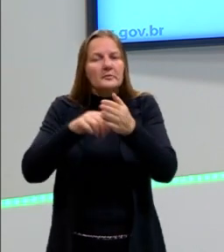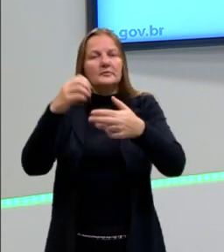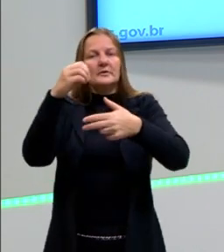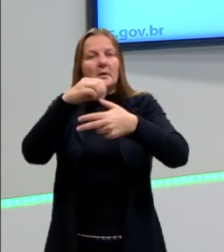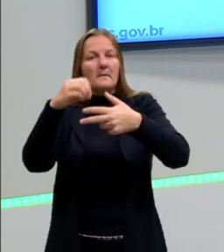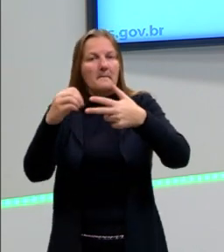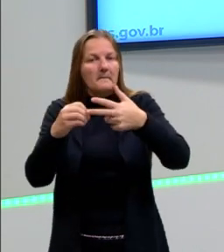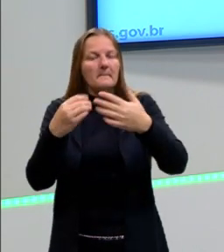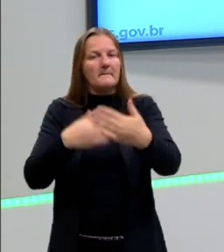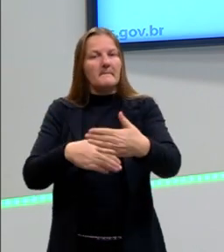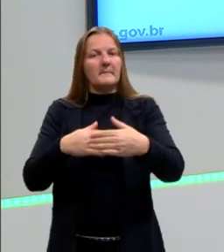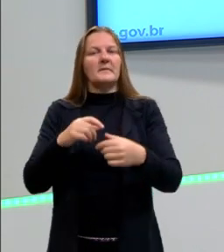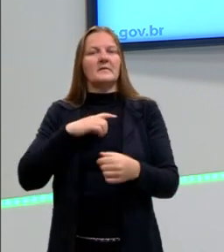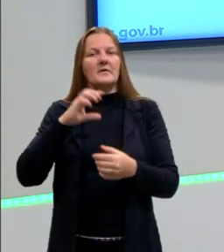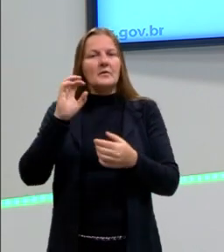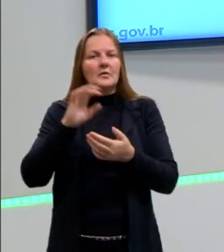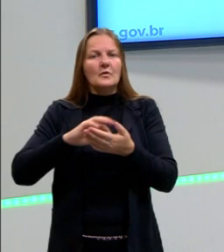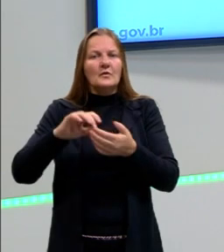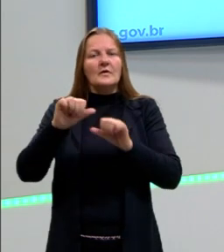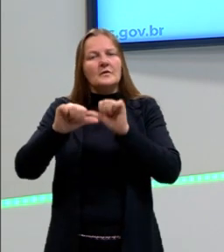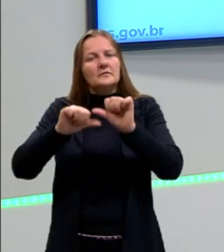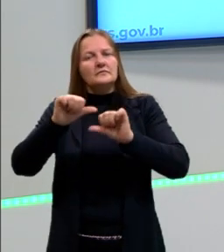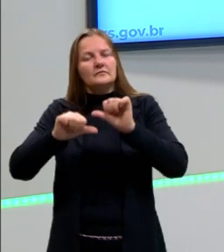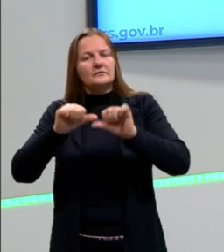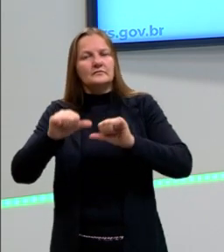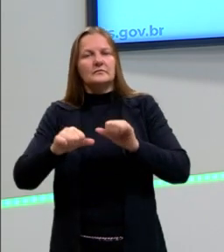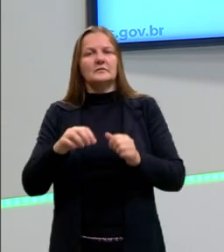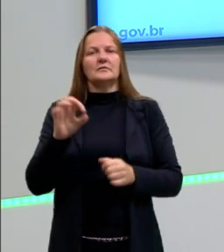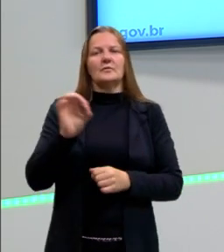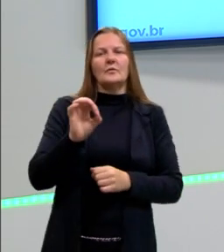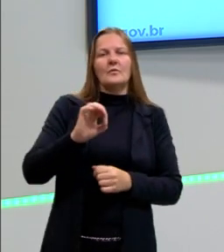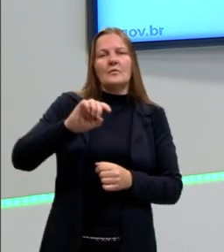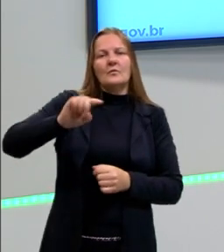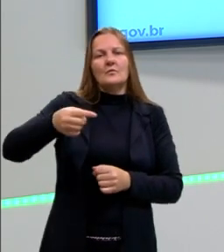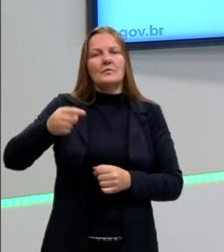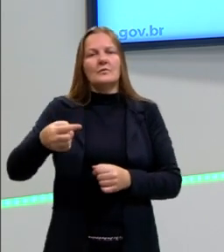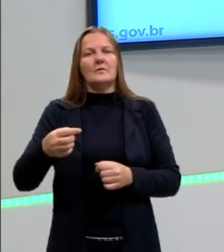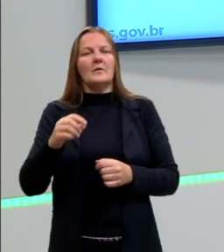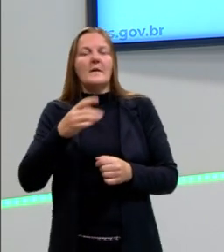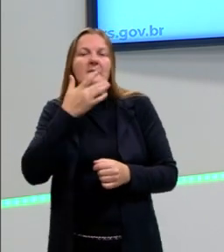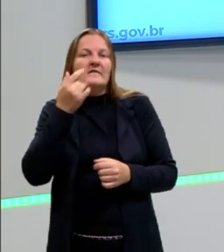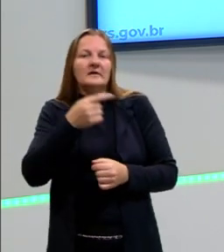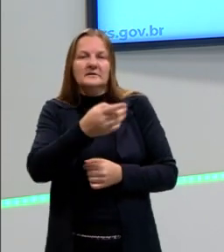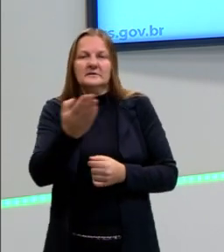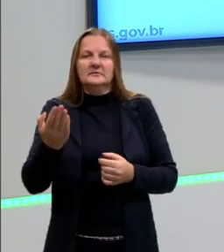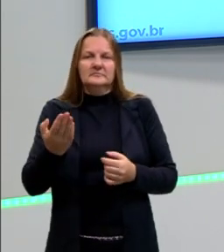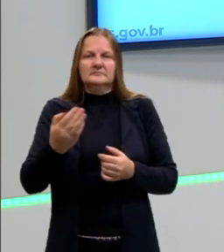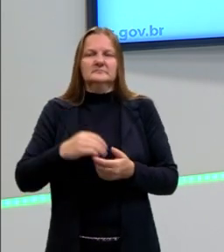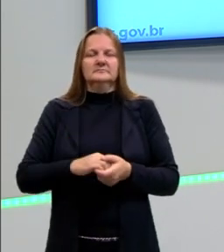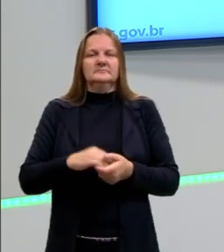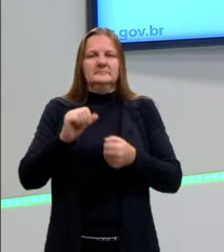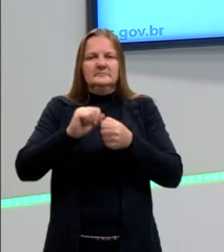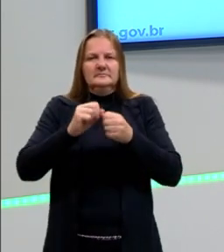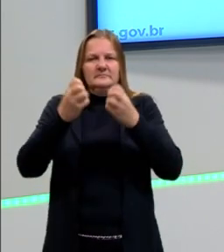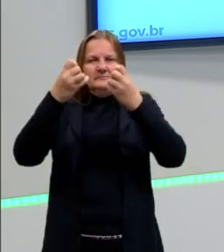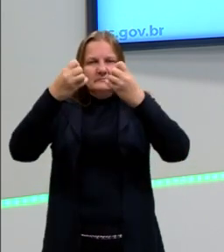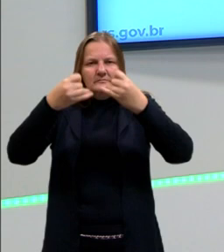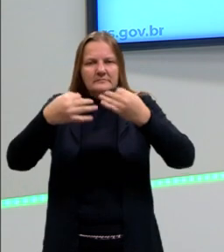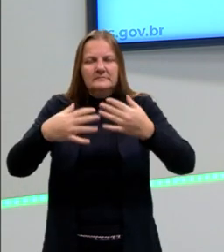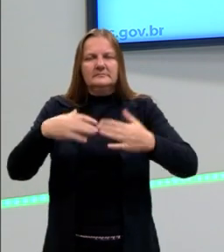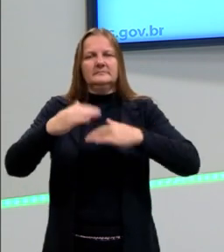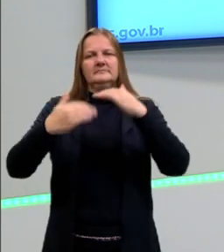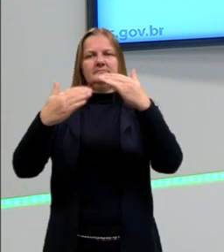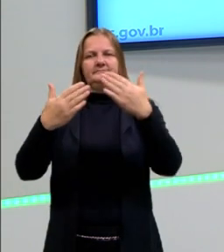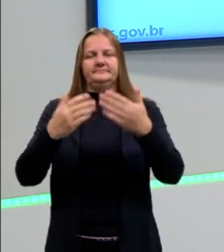resolver a gente vai transformando ou numa fração ou um número com vírgula, o que fica mais fácil ali para desenvolver as questões.